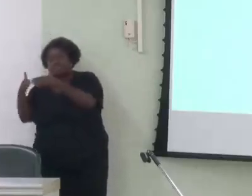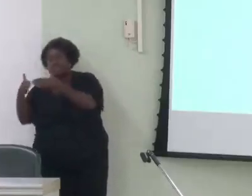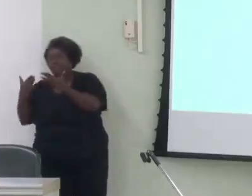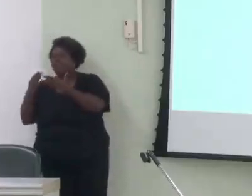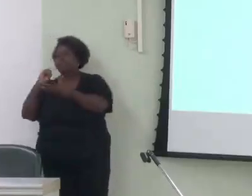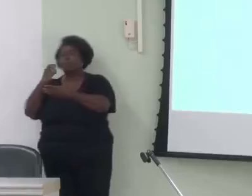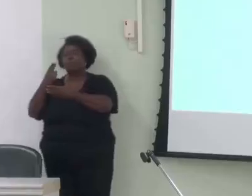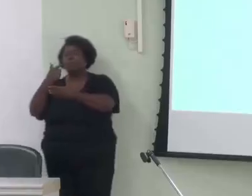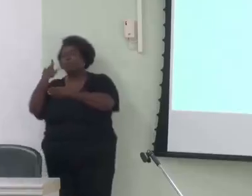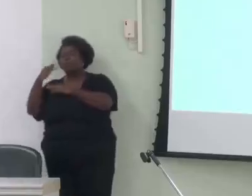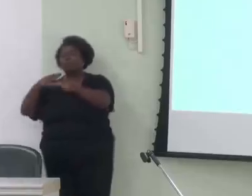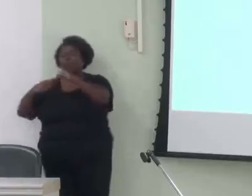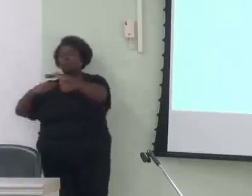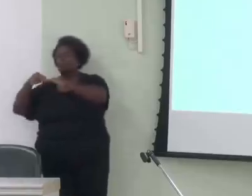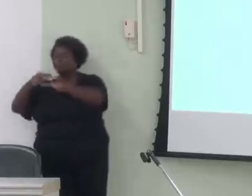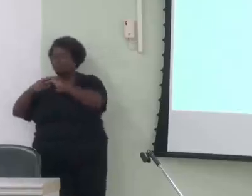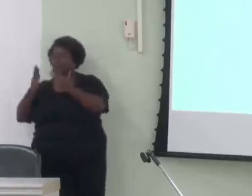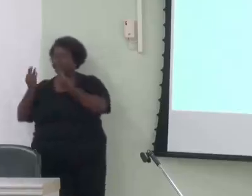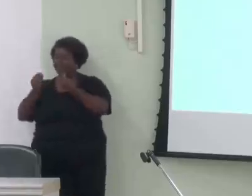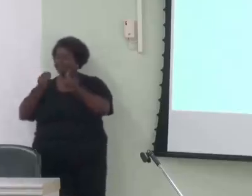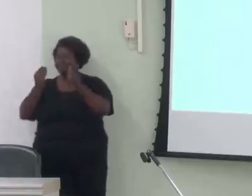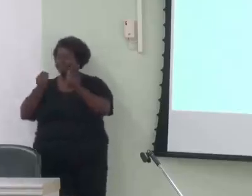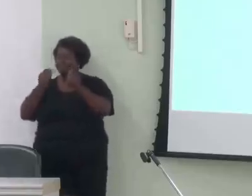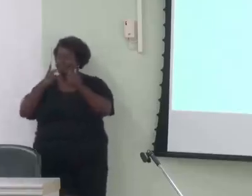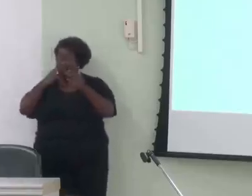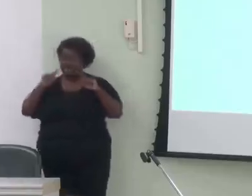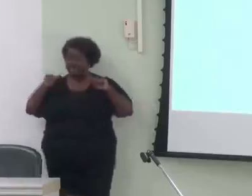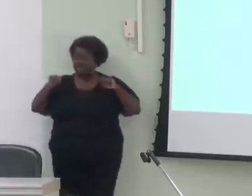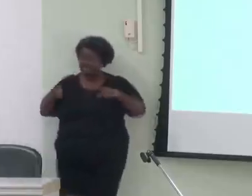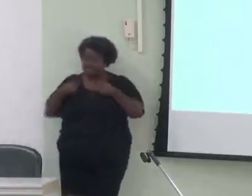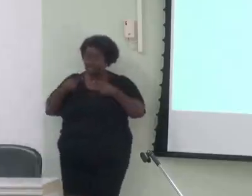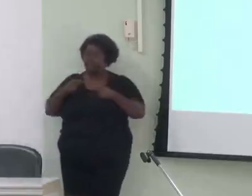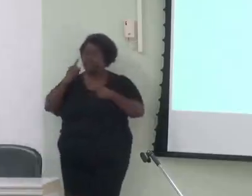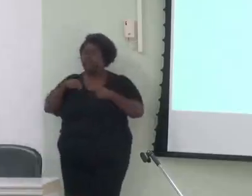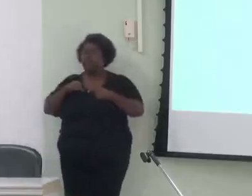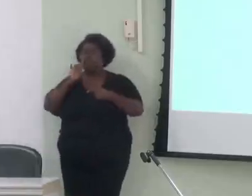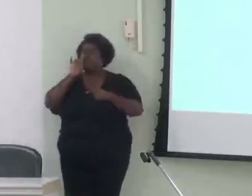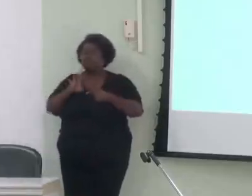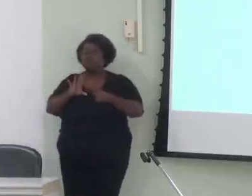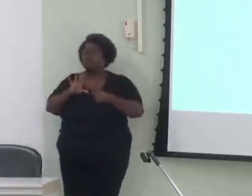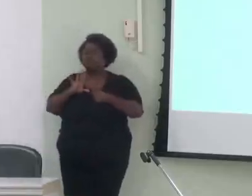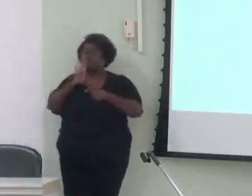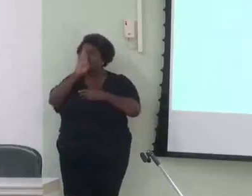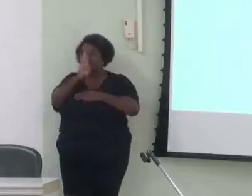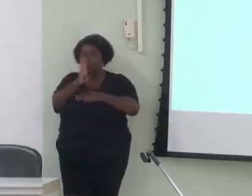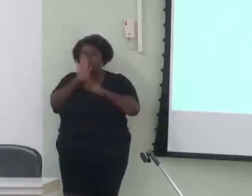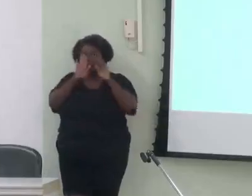construções. Eu diria que o desafiador é ficar apenas com os elos verticais.